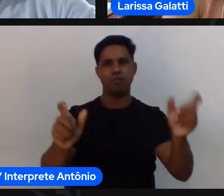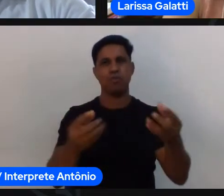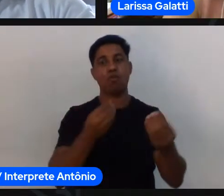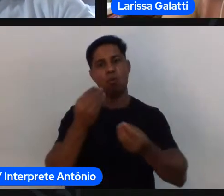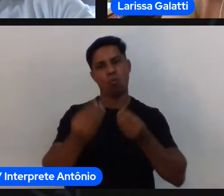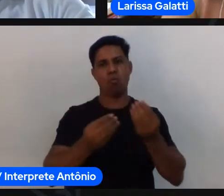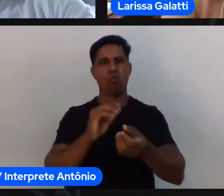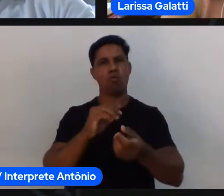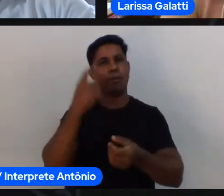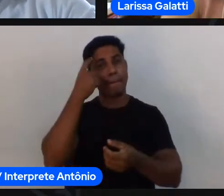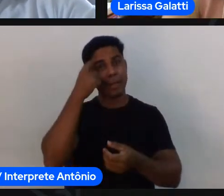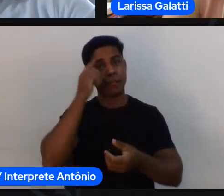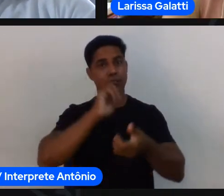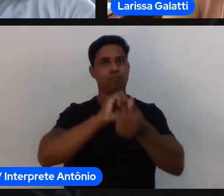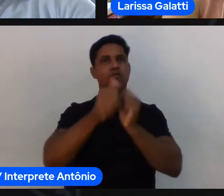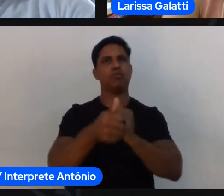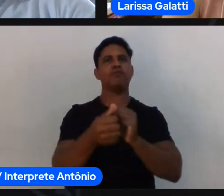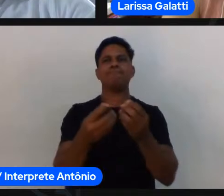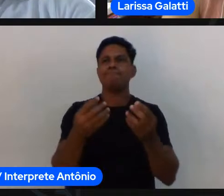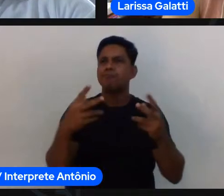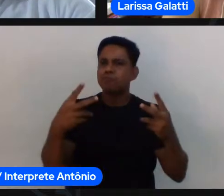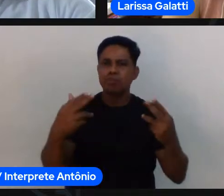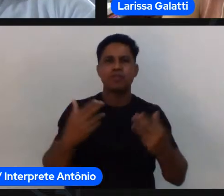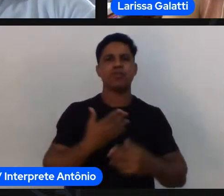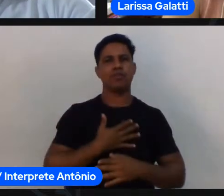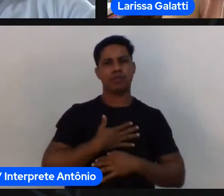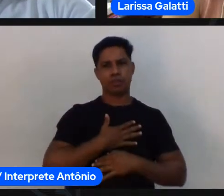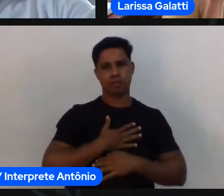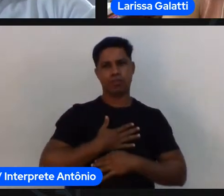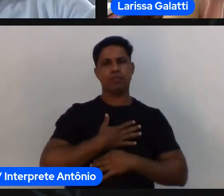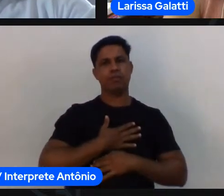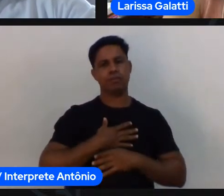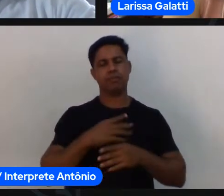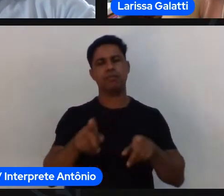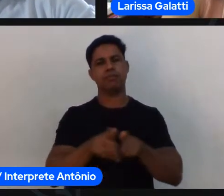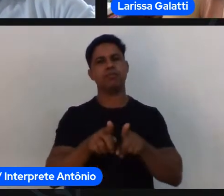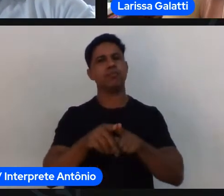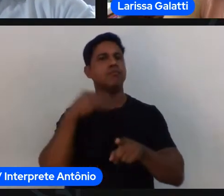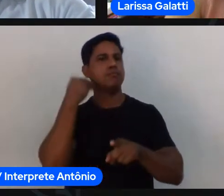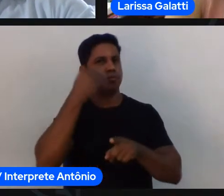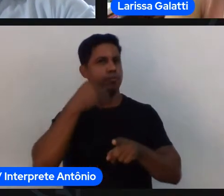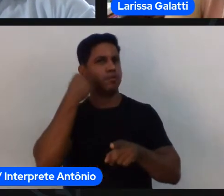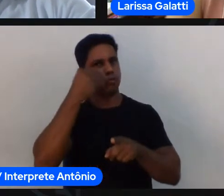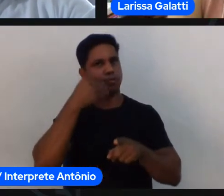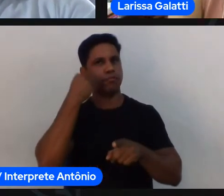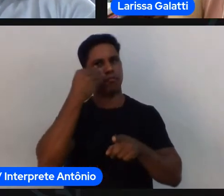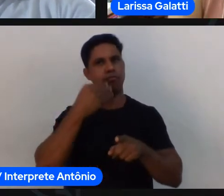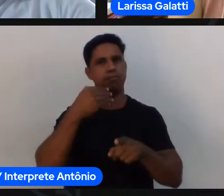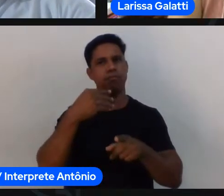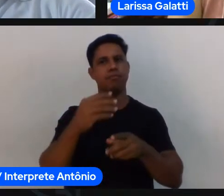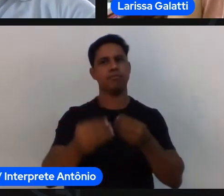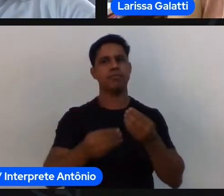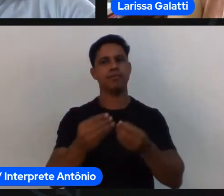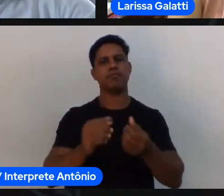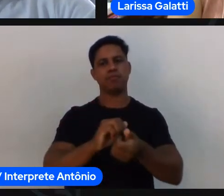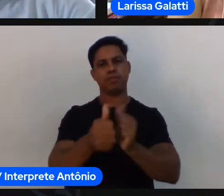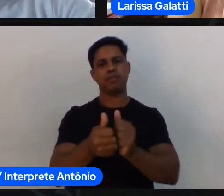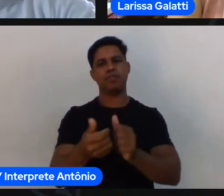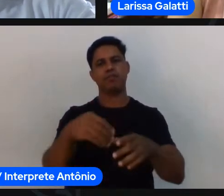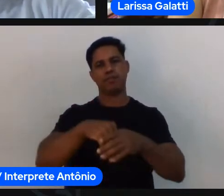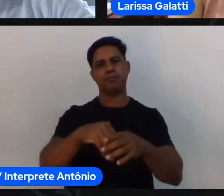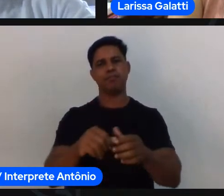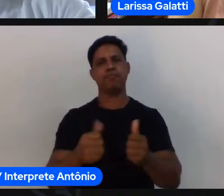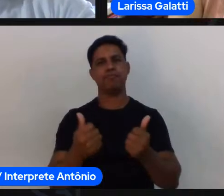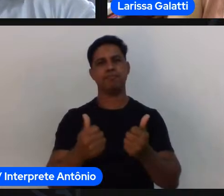a gente gosta e oferecendo as pessoas uma boa experiência esportiva pra que elas também gostem ótimo